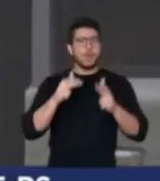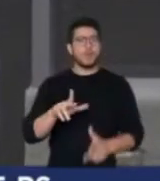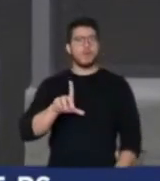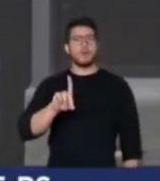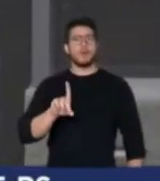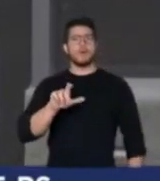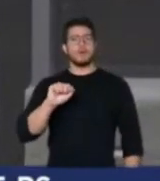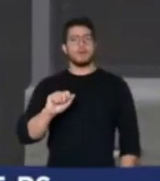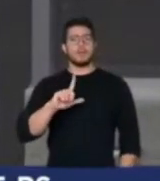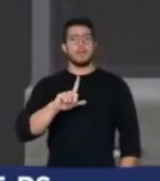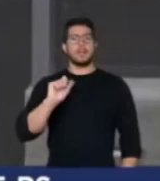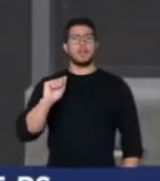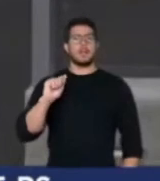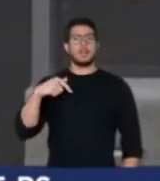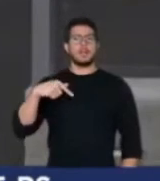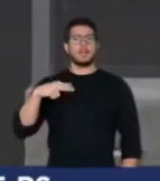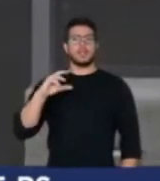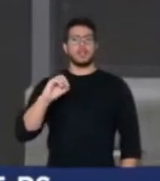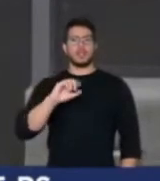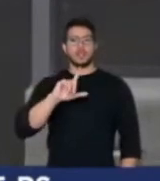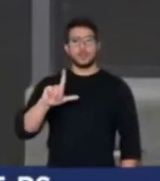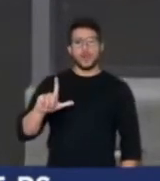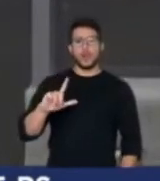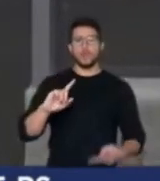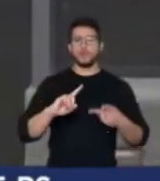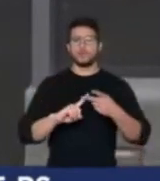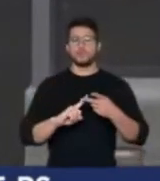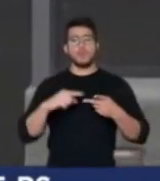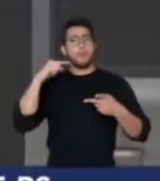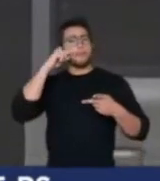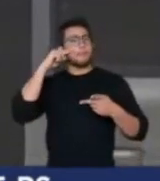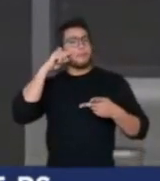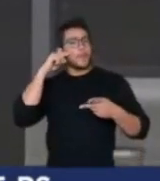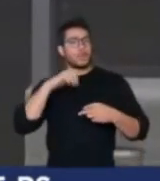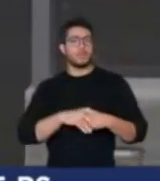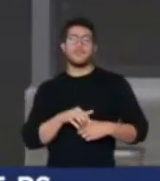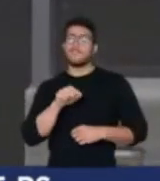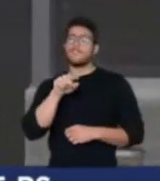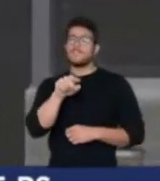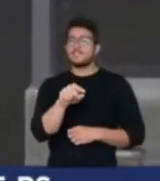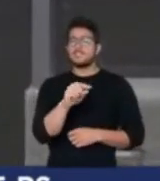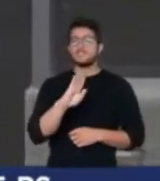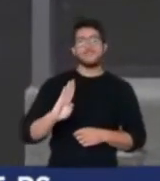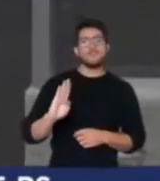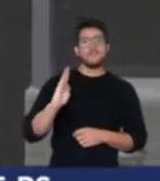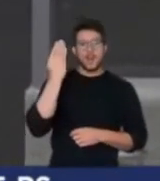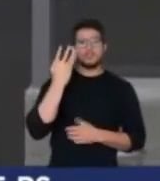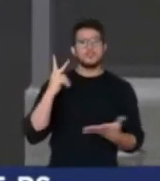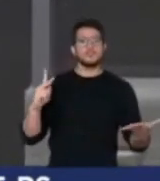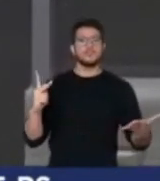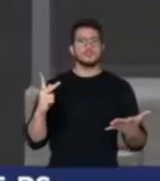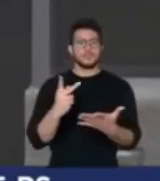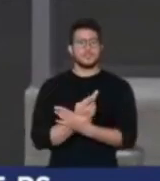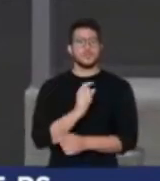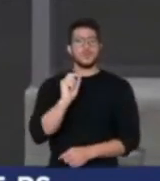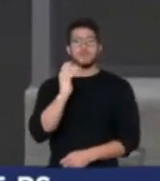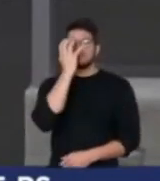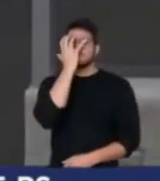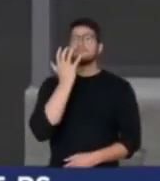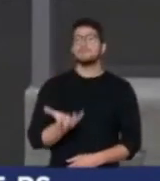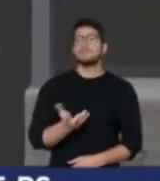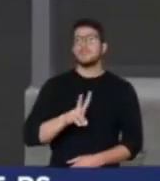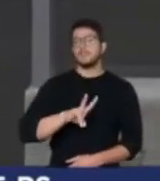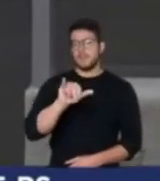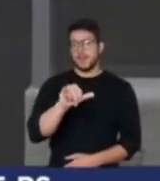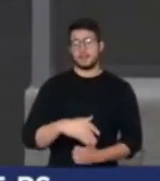do Sérgio Moro, o senhor é uma farsa, vai ser desmascarado, vai acabar na cadeia, que é o lugar de todos